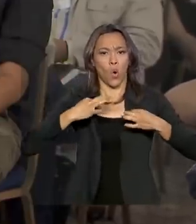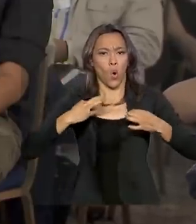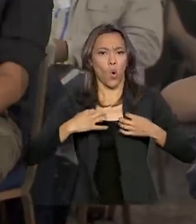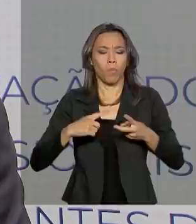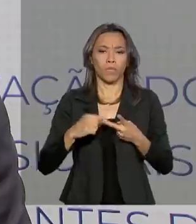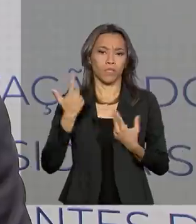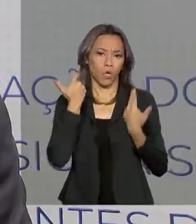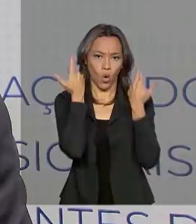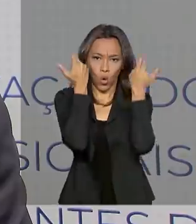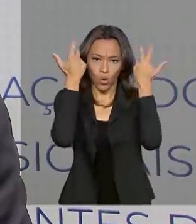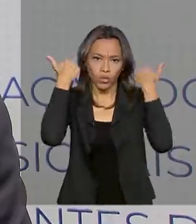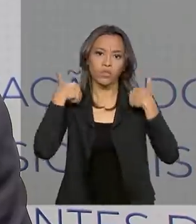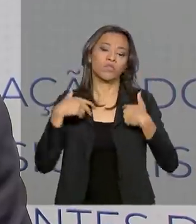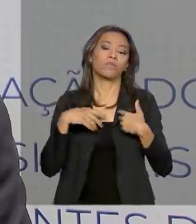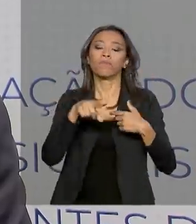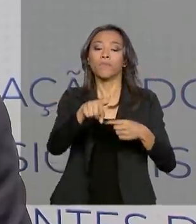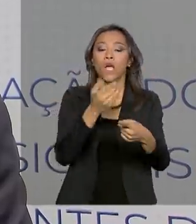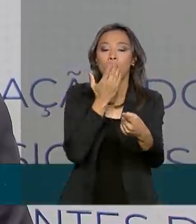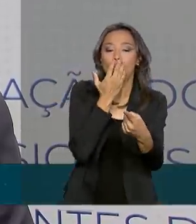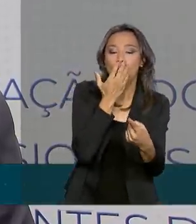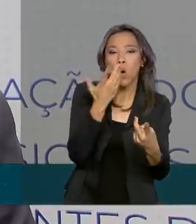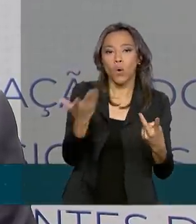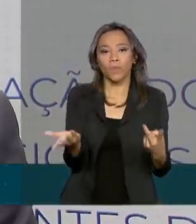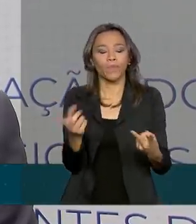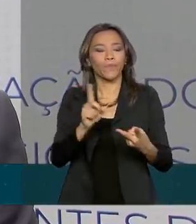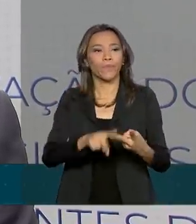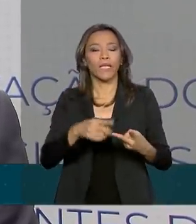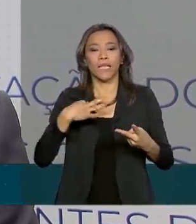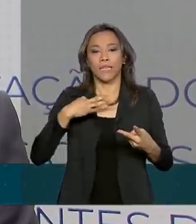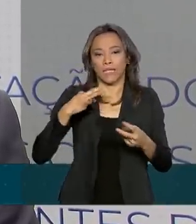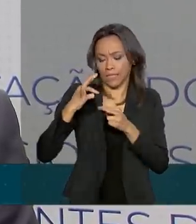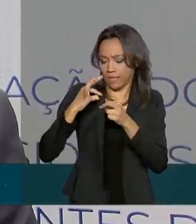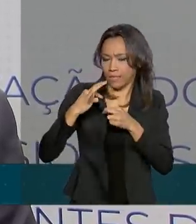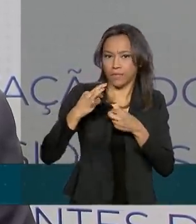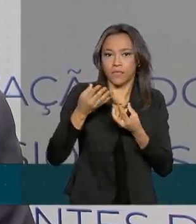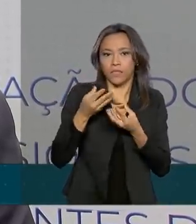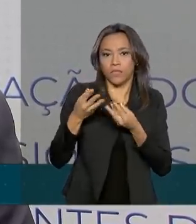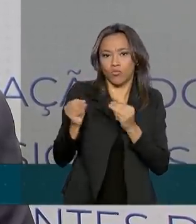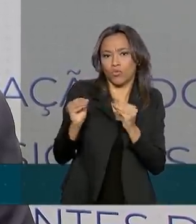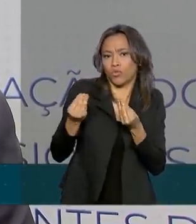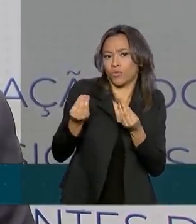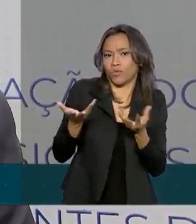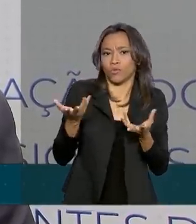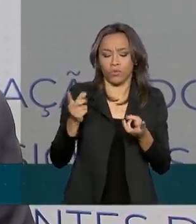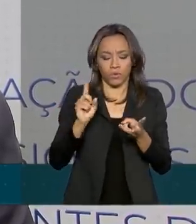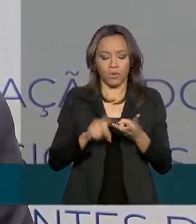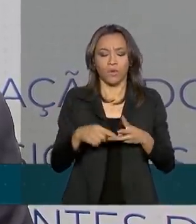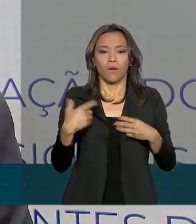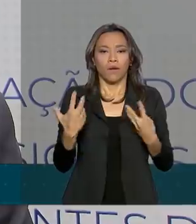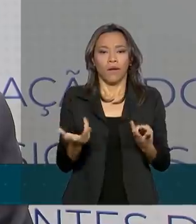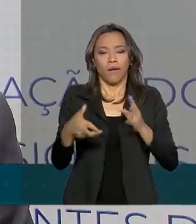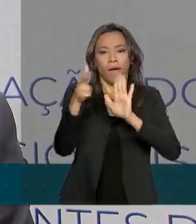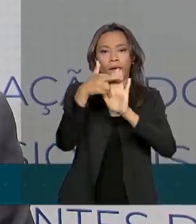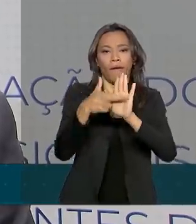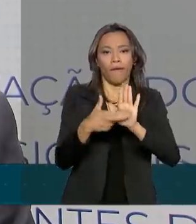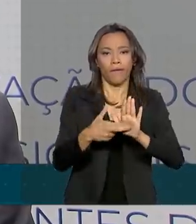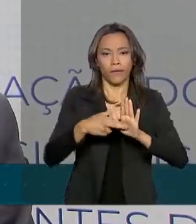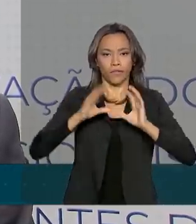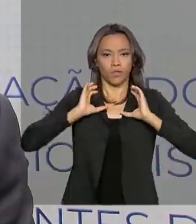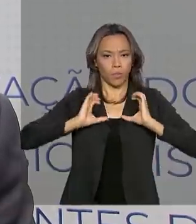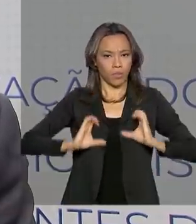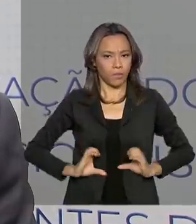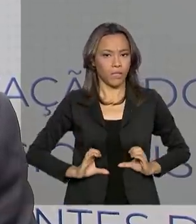cortes de cabelo. Seja na cor, seja no tipo de descido do uniforme, seja quanto a determinadas normas de conduta